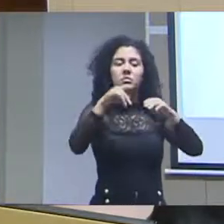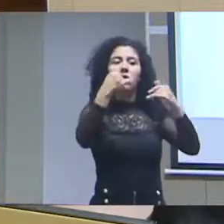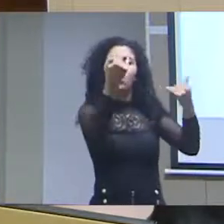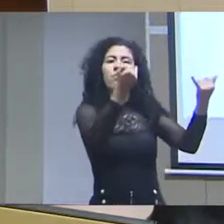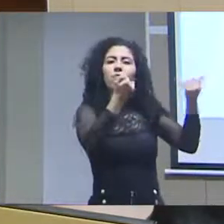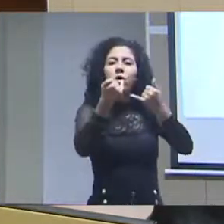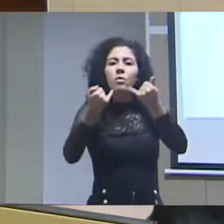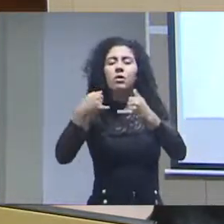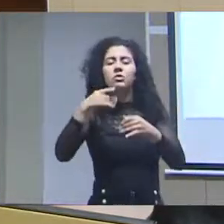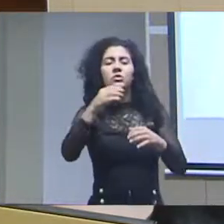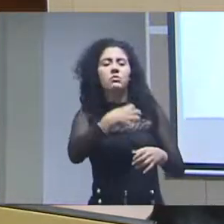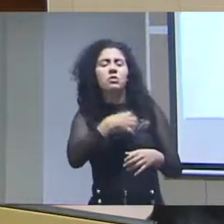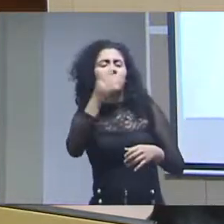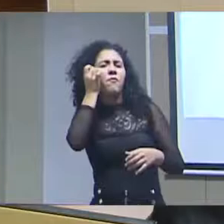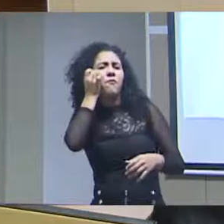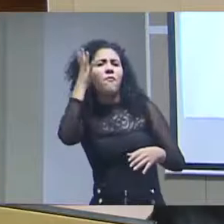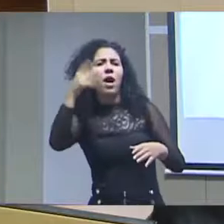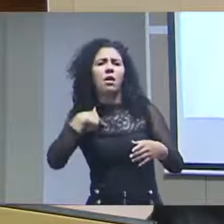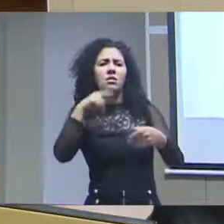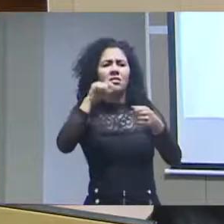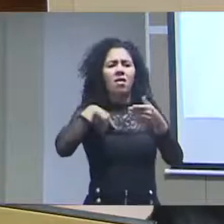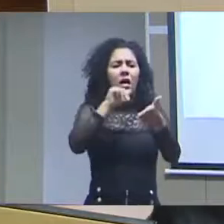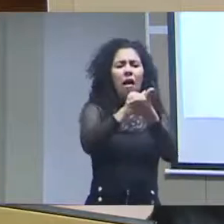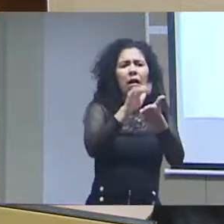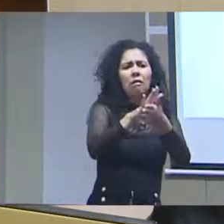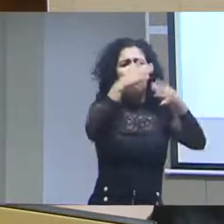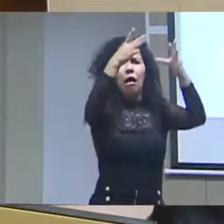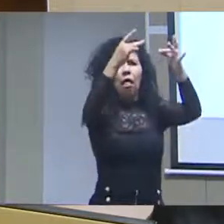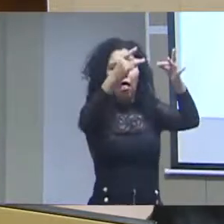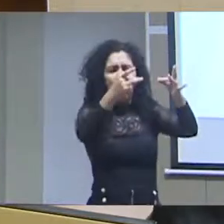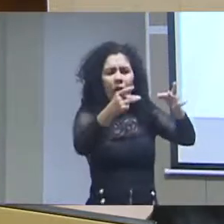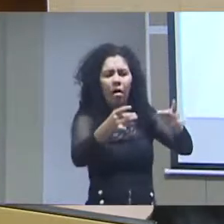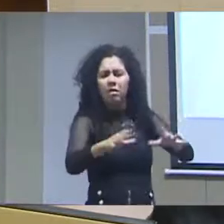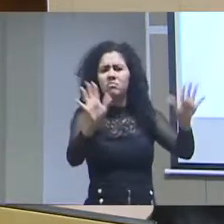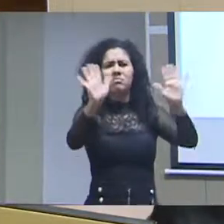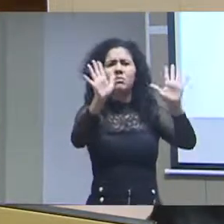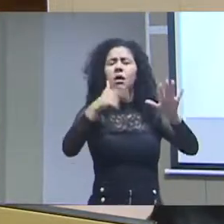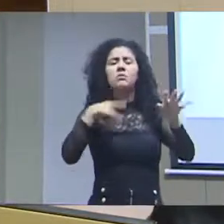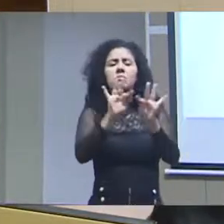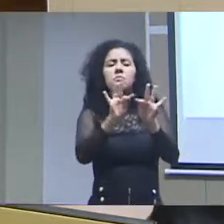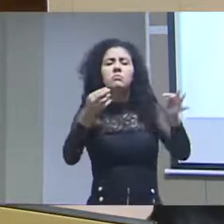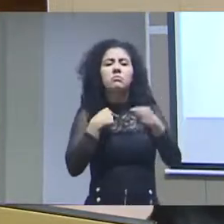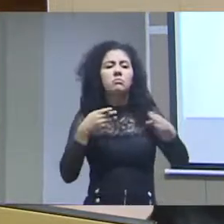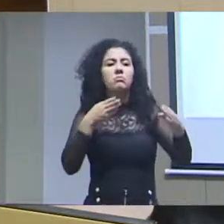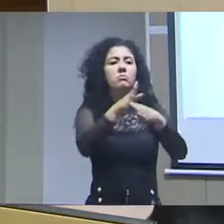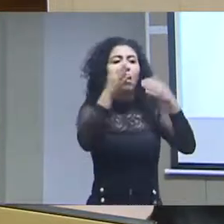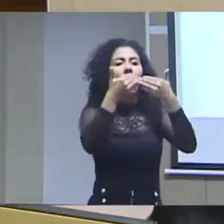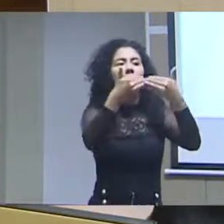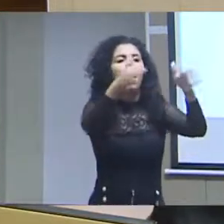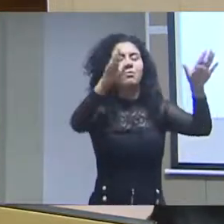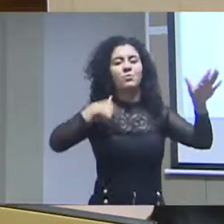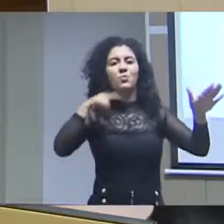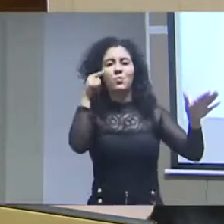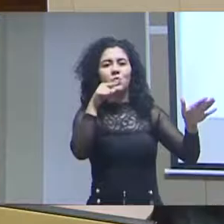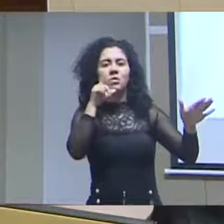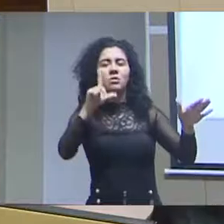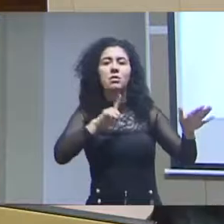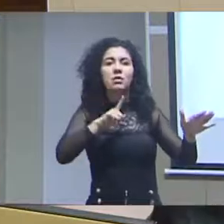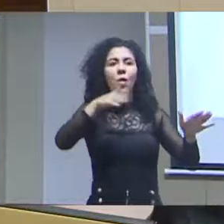forma fácil, sem que eu precise preencher um cadastro de milhares de linhas, uma vez que eu acesse aqueles dados, que eu tenha o